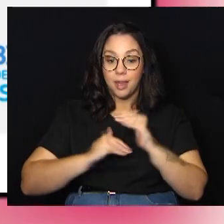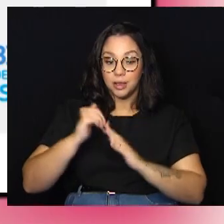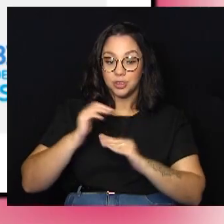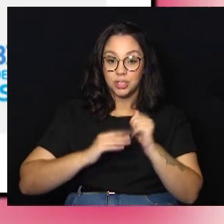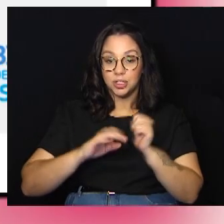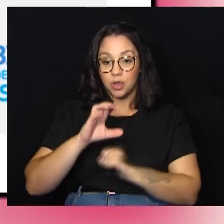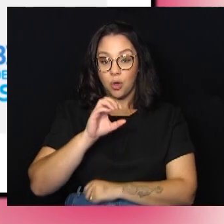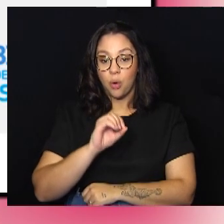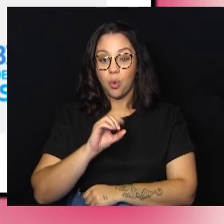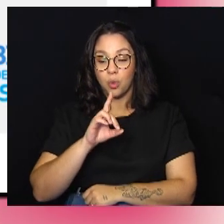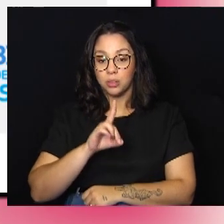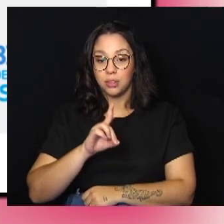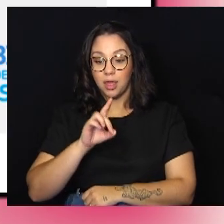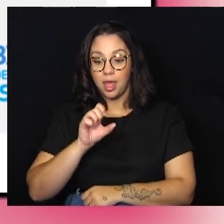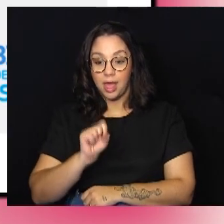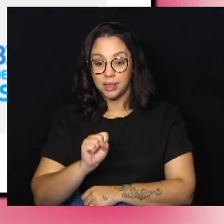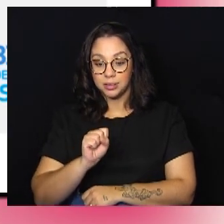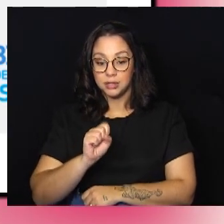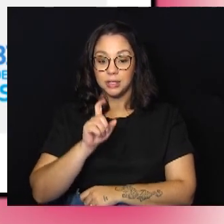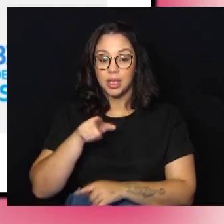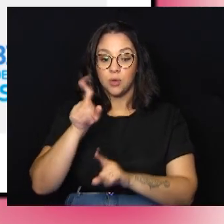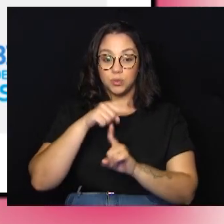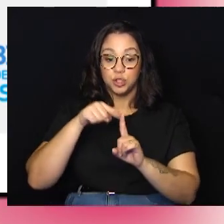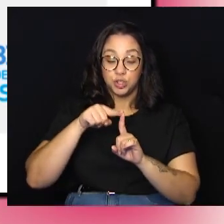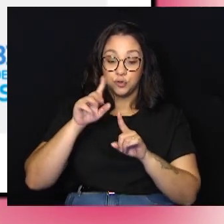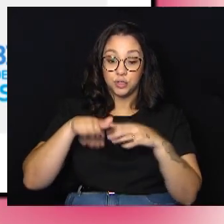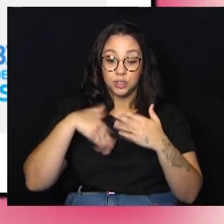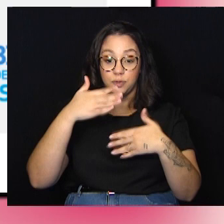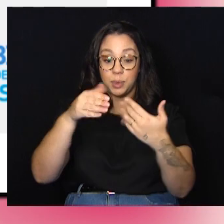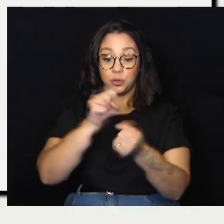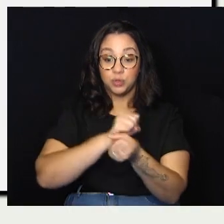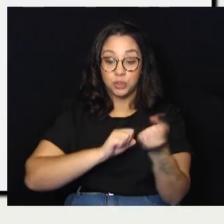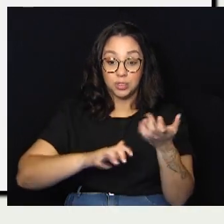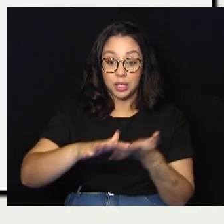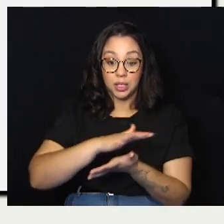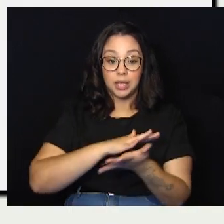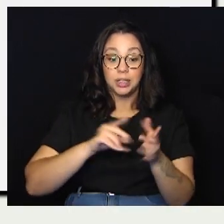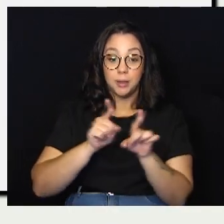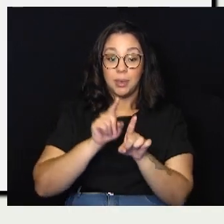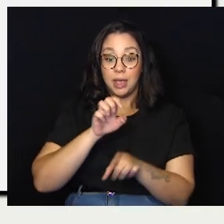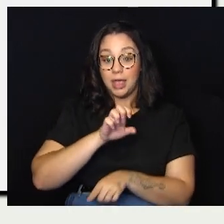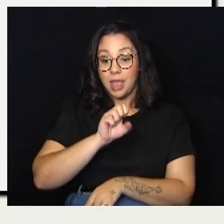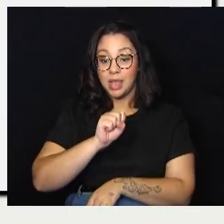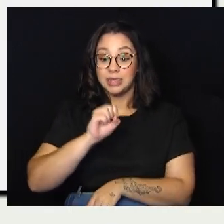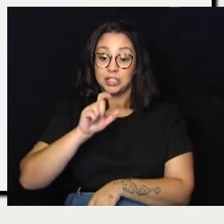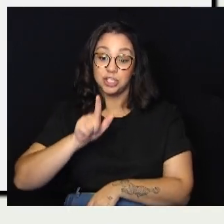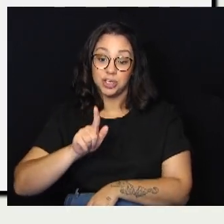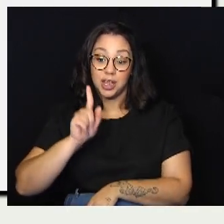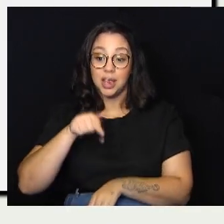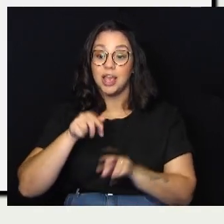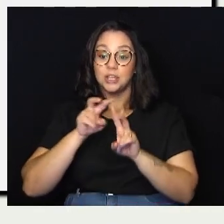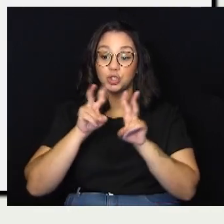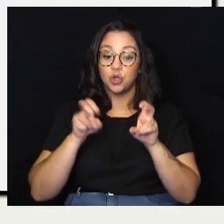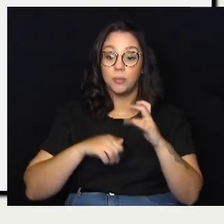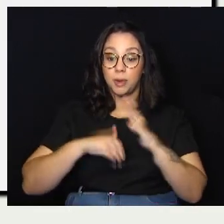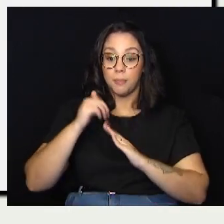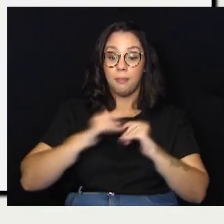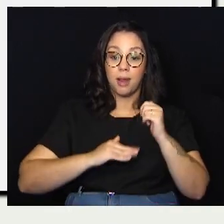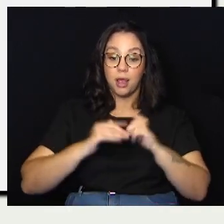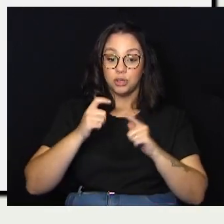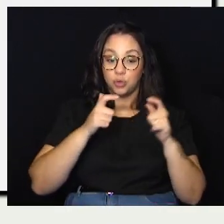das ODS, Objetivos de Desenvolvimento Sustentável, e a ESG, que tratam das práticas